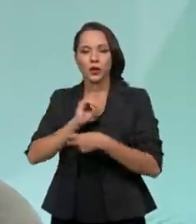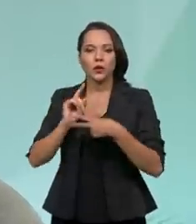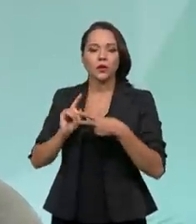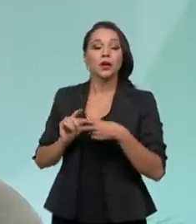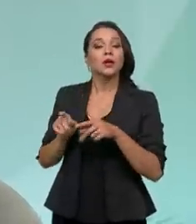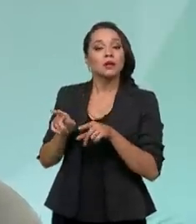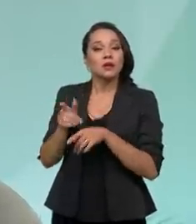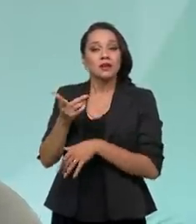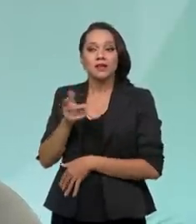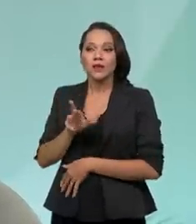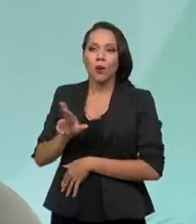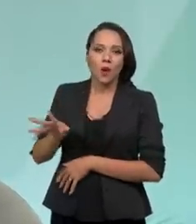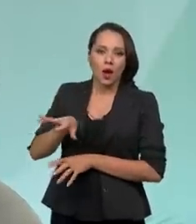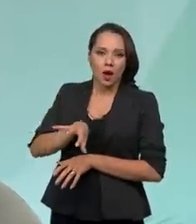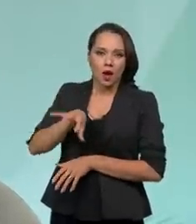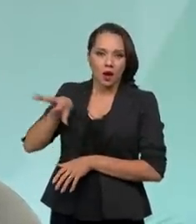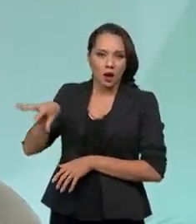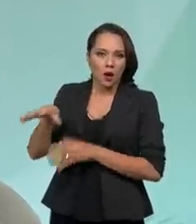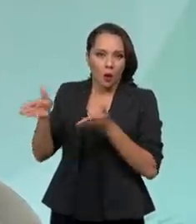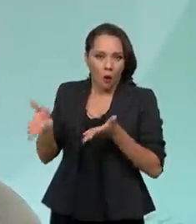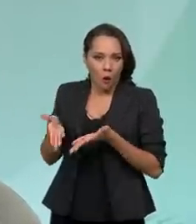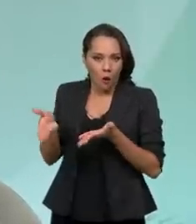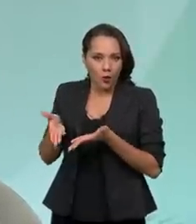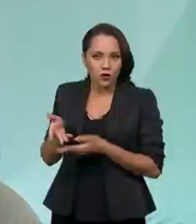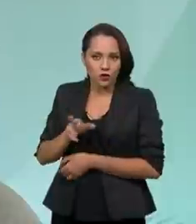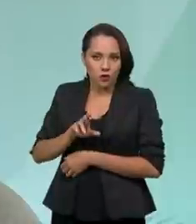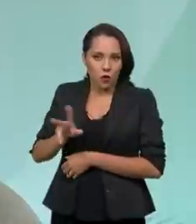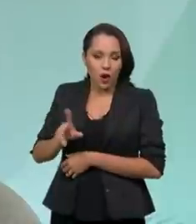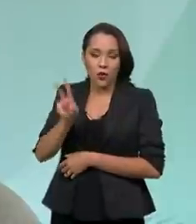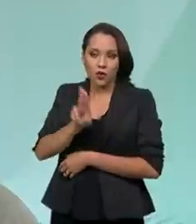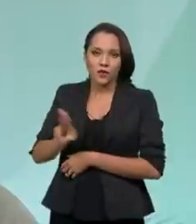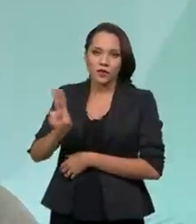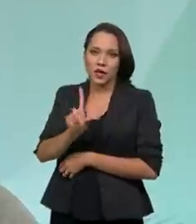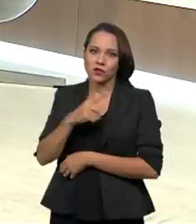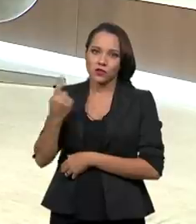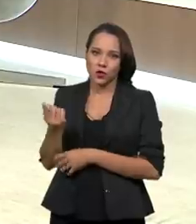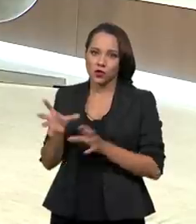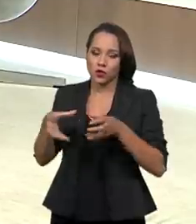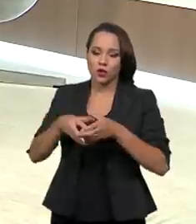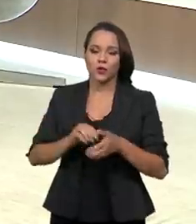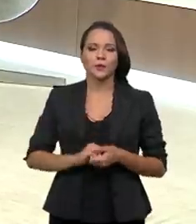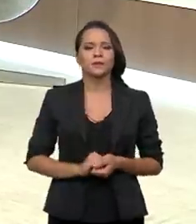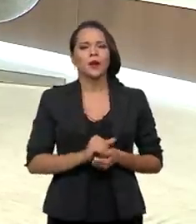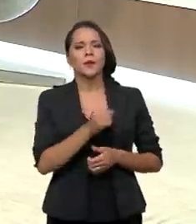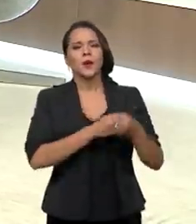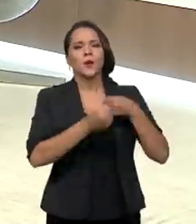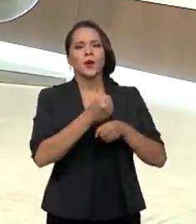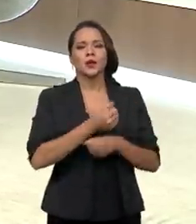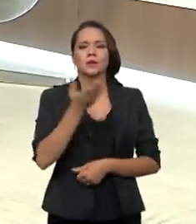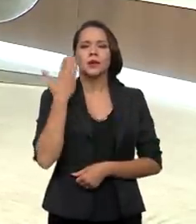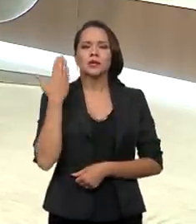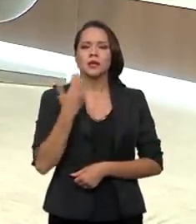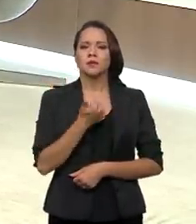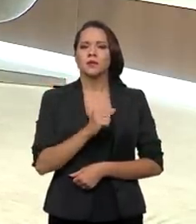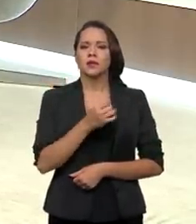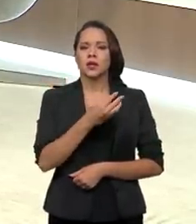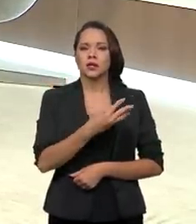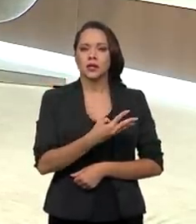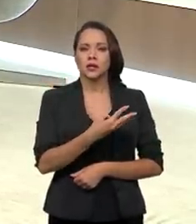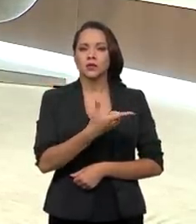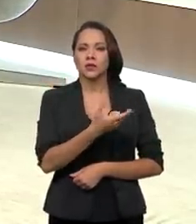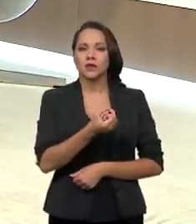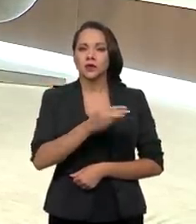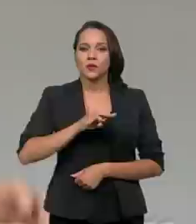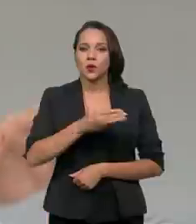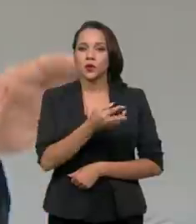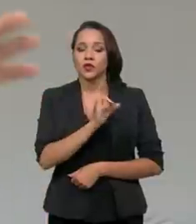que não faz parte, hoje, a universidade da nossa rede. Agora, o ano passado foram quase 320 milhões de